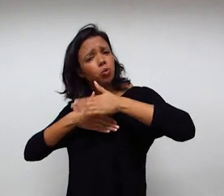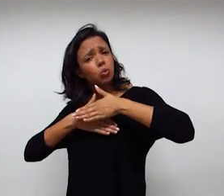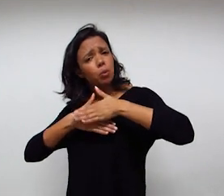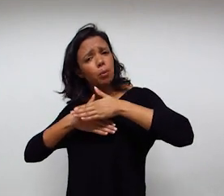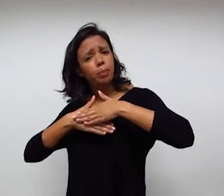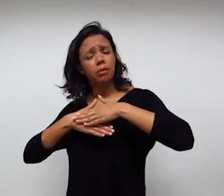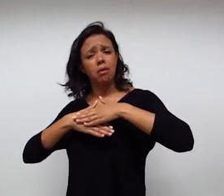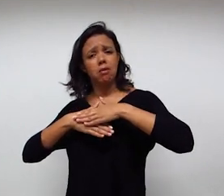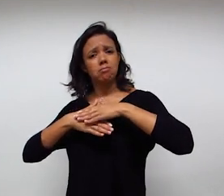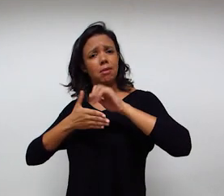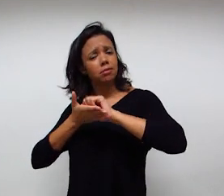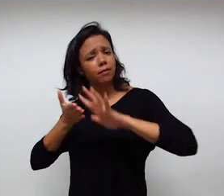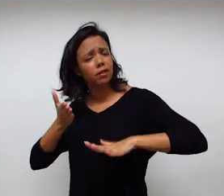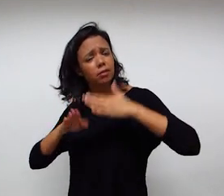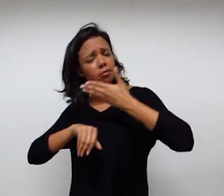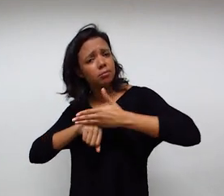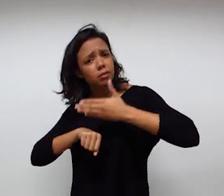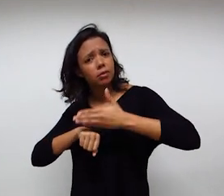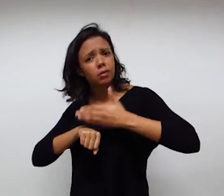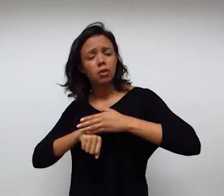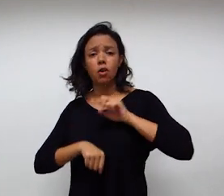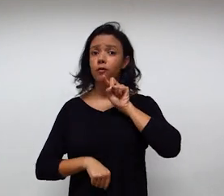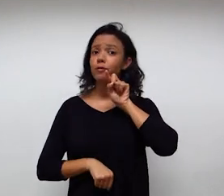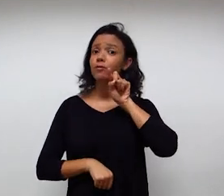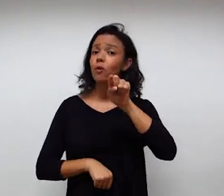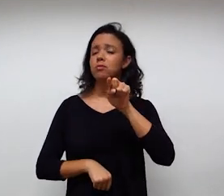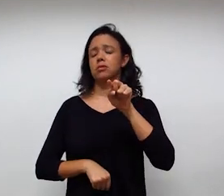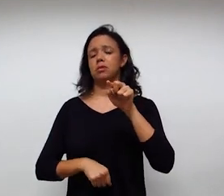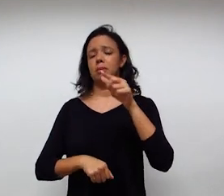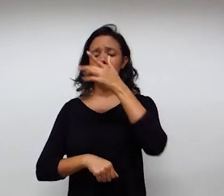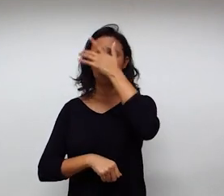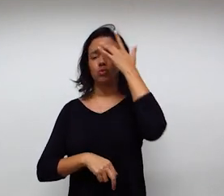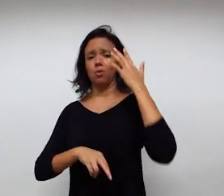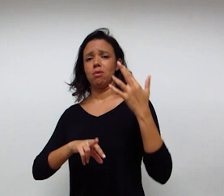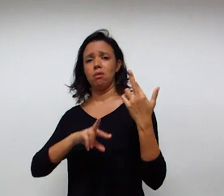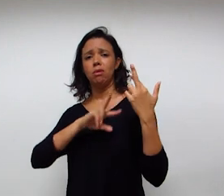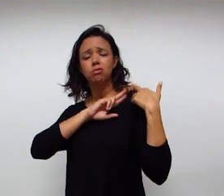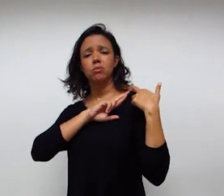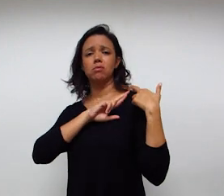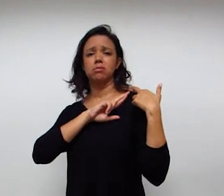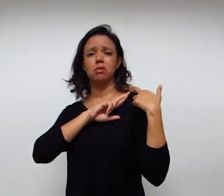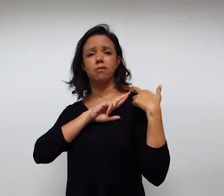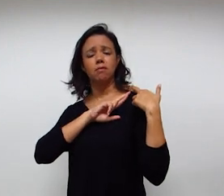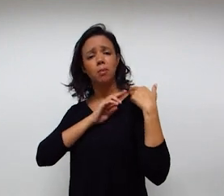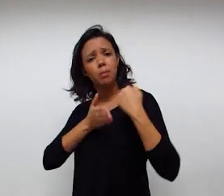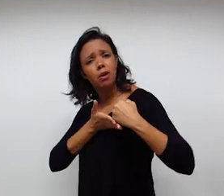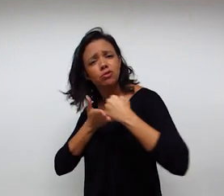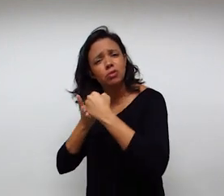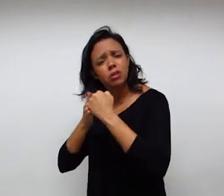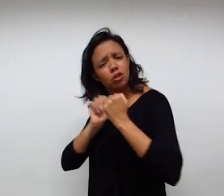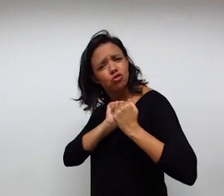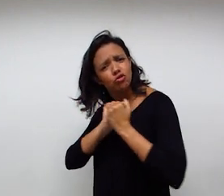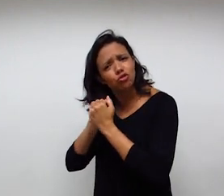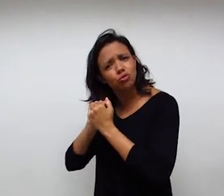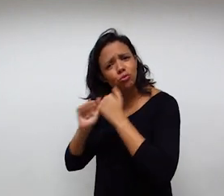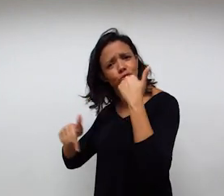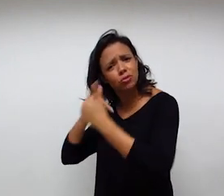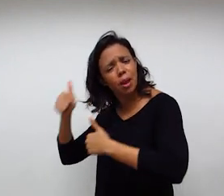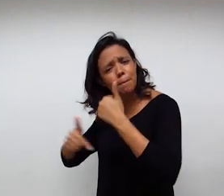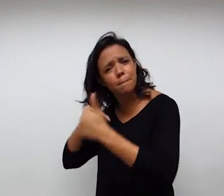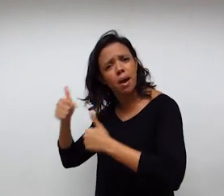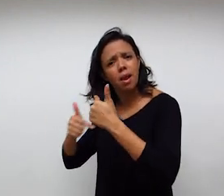independência, então seja você o facilitador. Vamos juntos